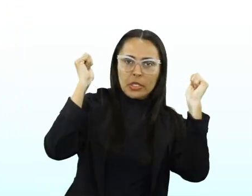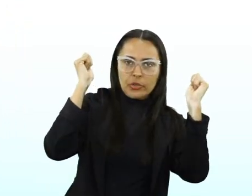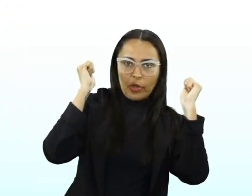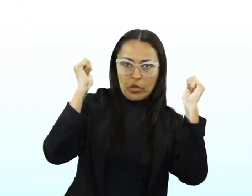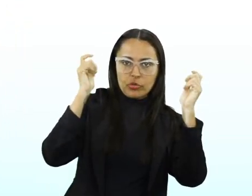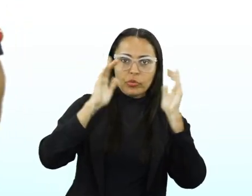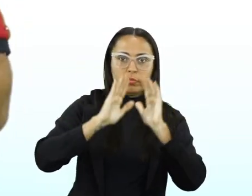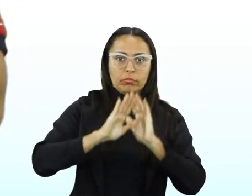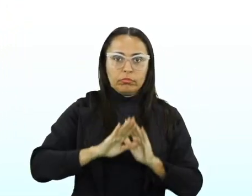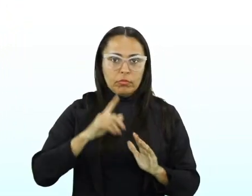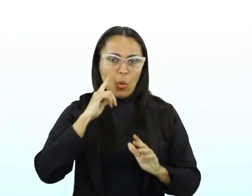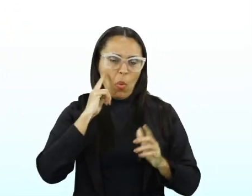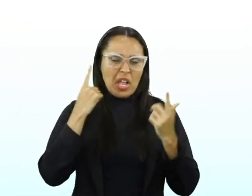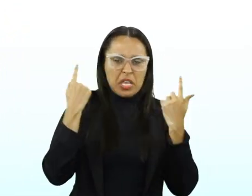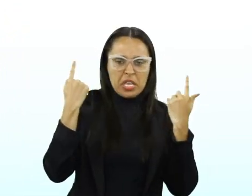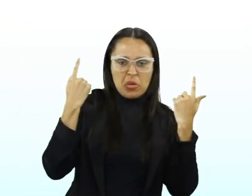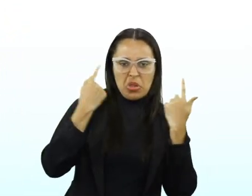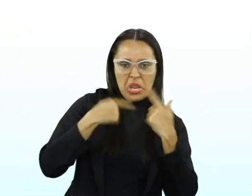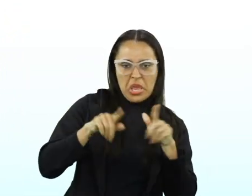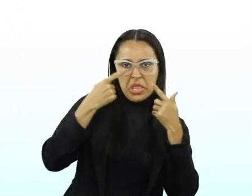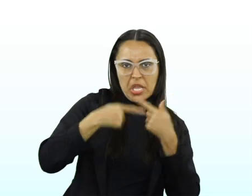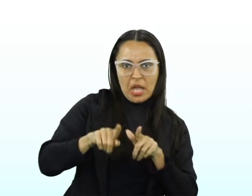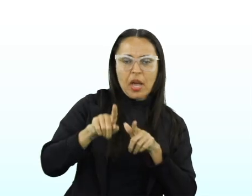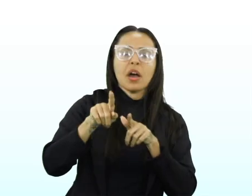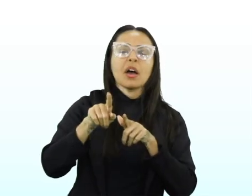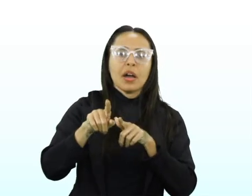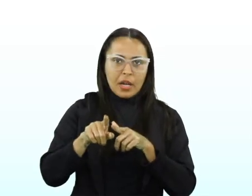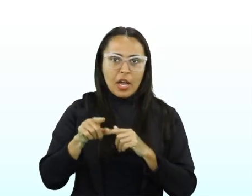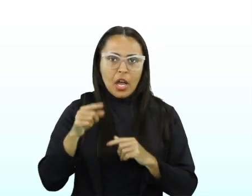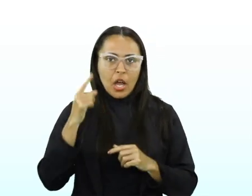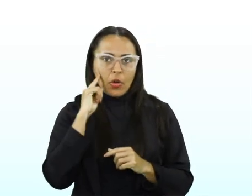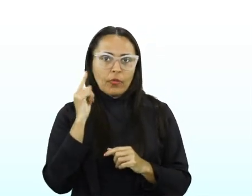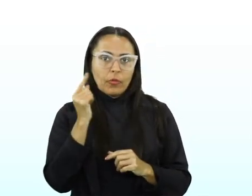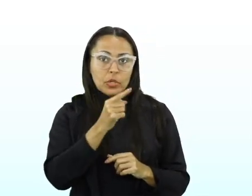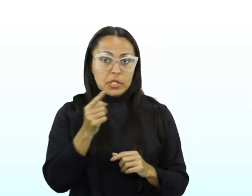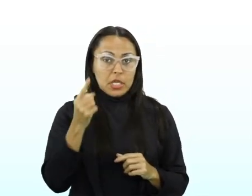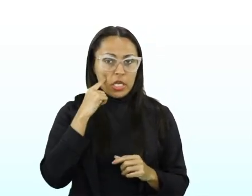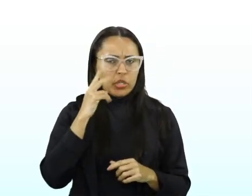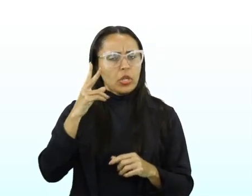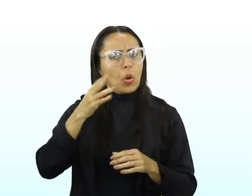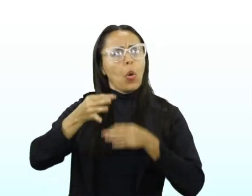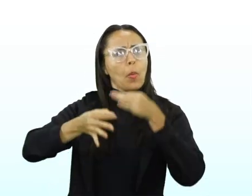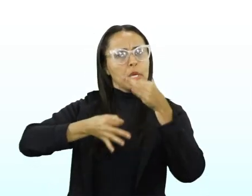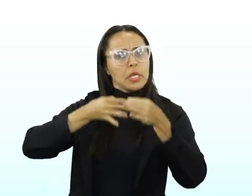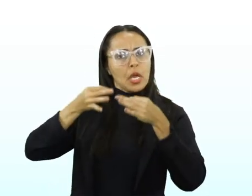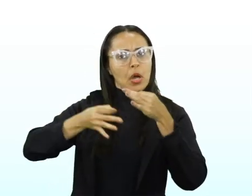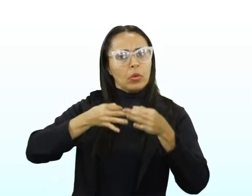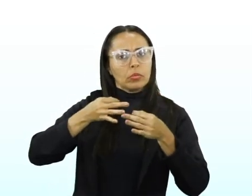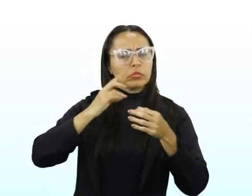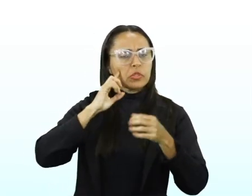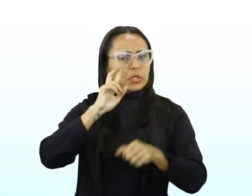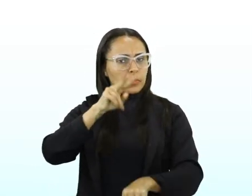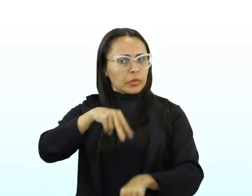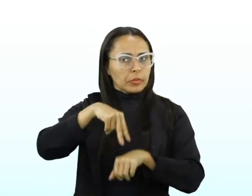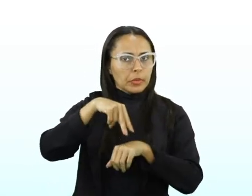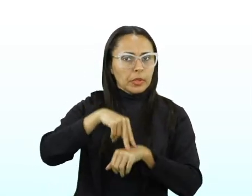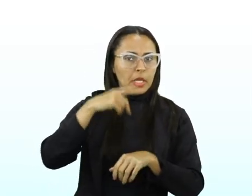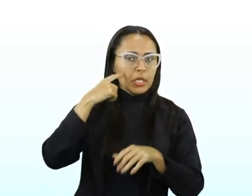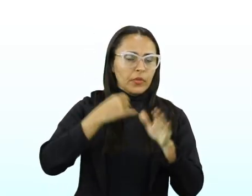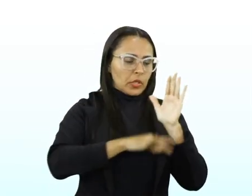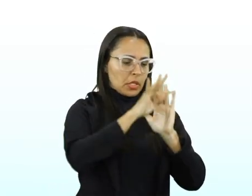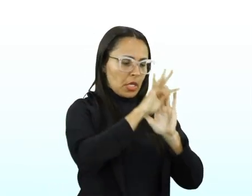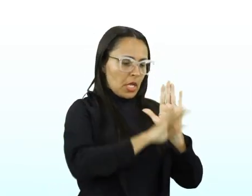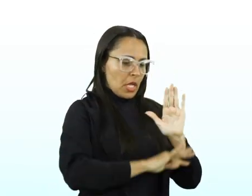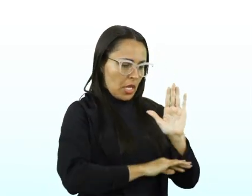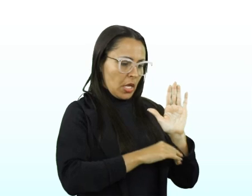Então, o manifesto, uma crítica. Se você vai e faz uma crítica, você está se posicionando. Então, se você percebe, lê o texto,